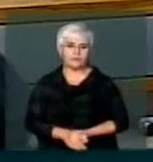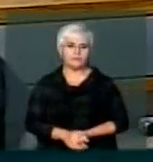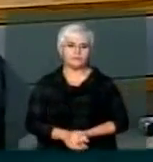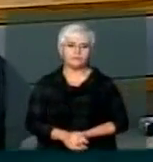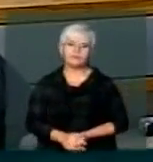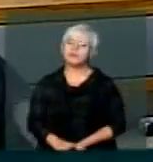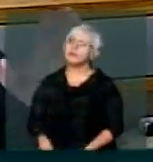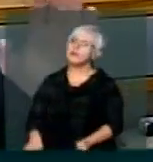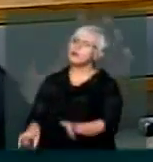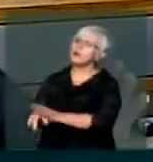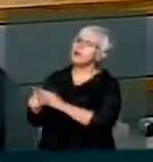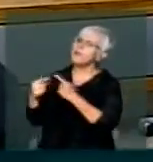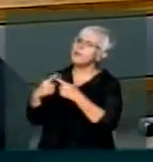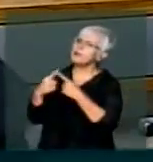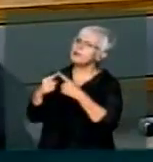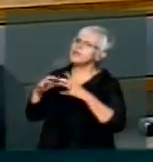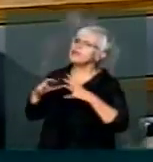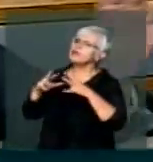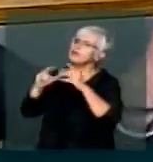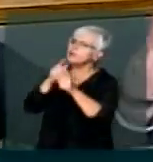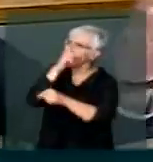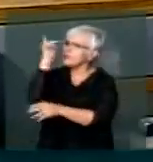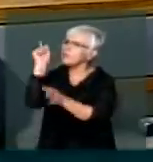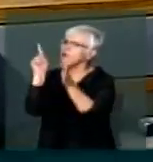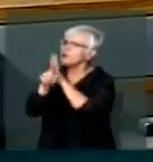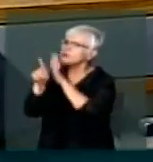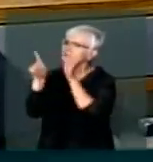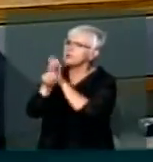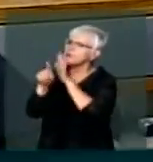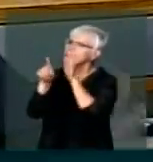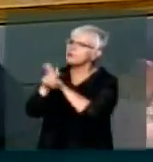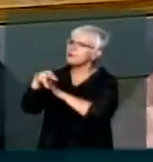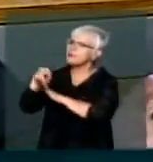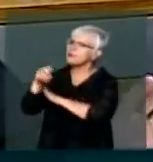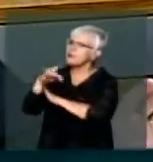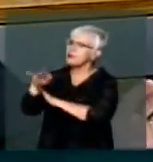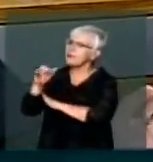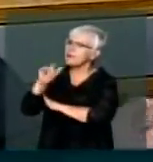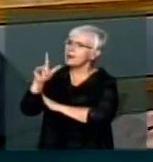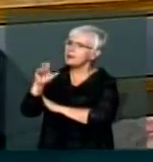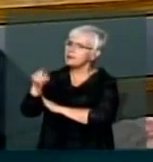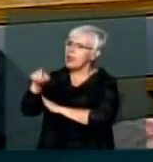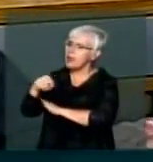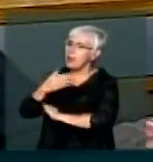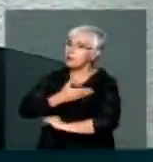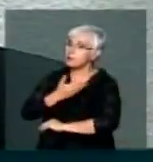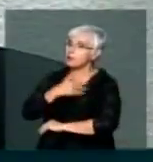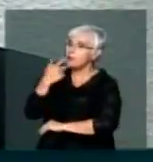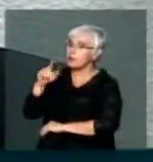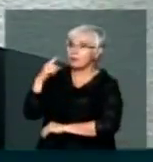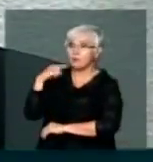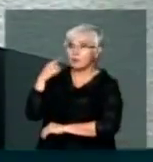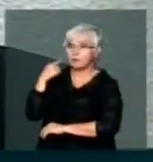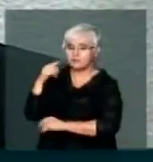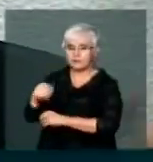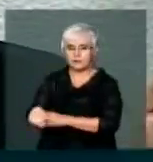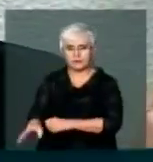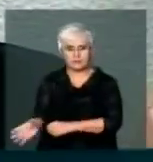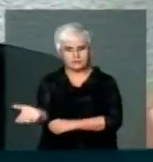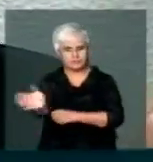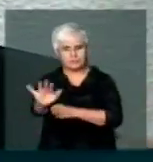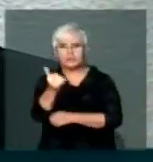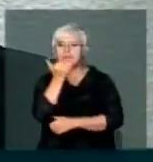Essa questão, por que que todos perguntam essa questão do Marcelo que é seu amigo do advogado? Uma correção O Marcelo...